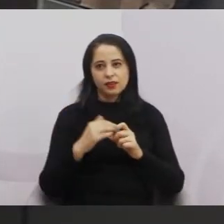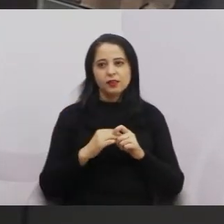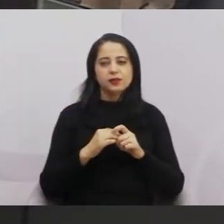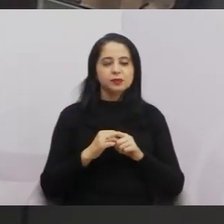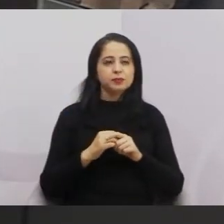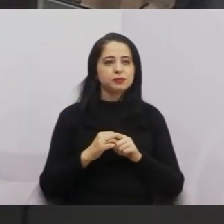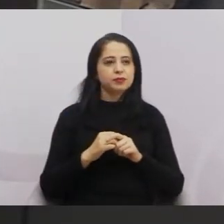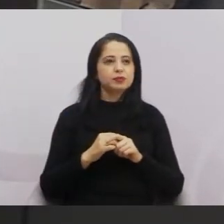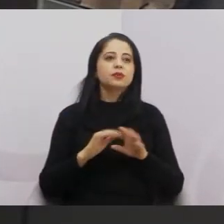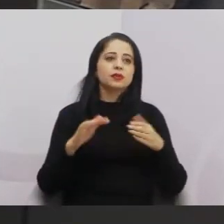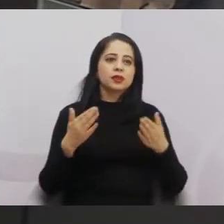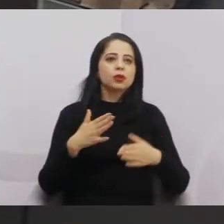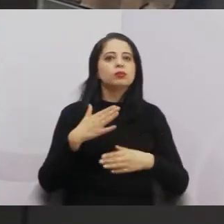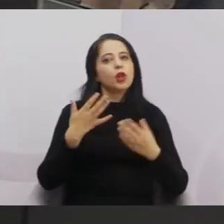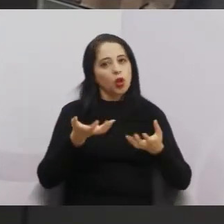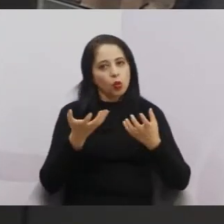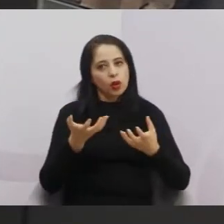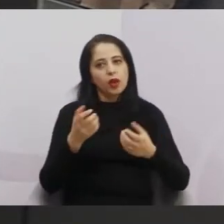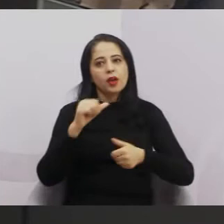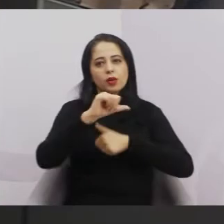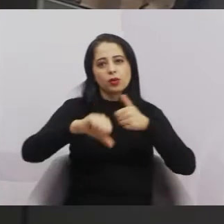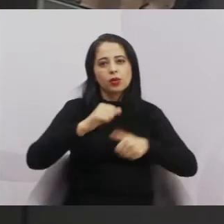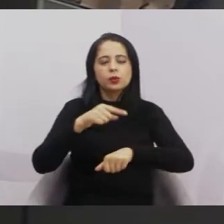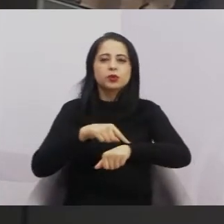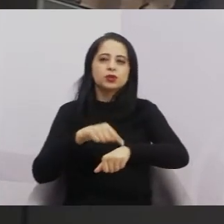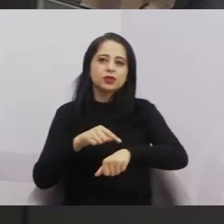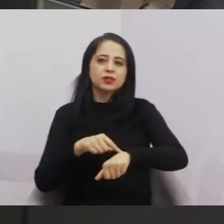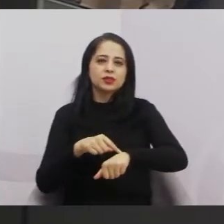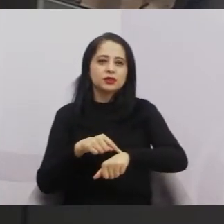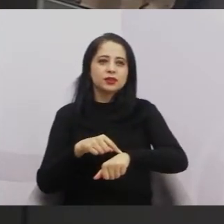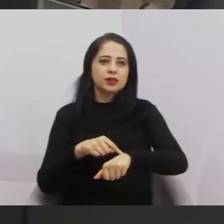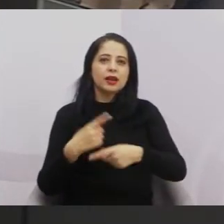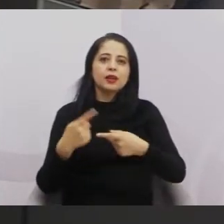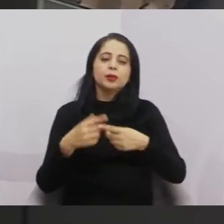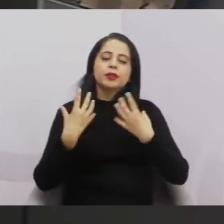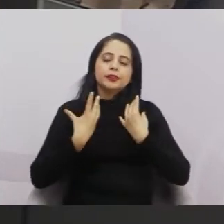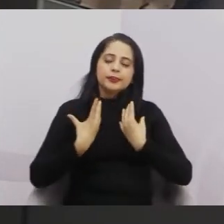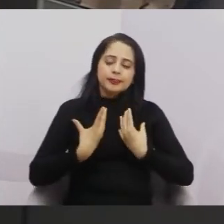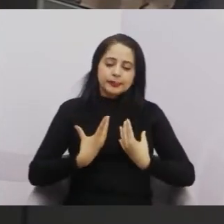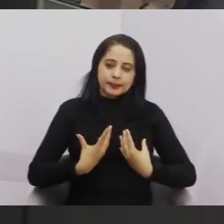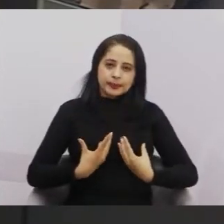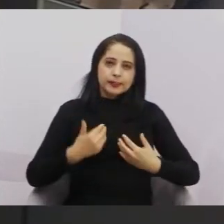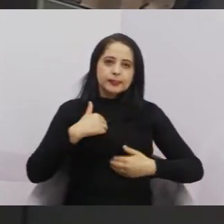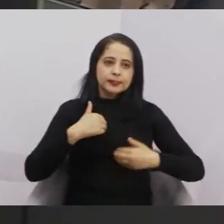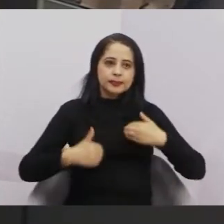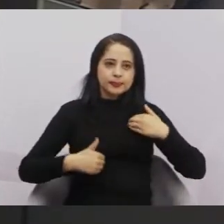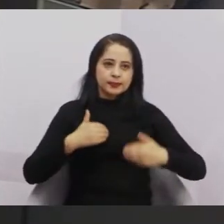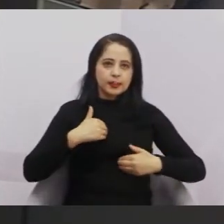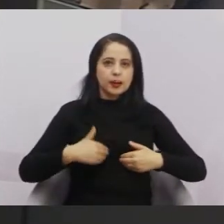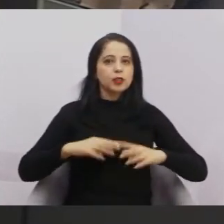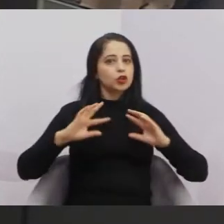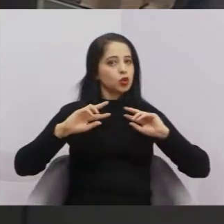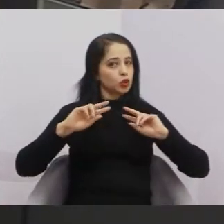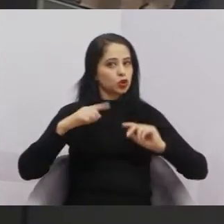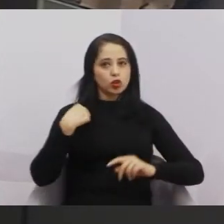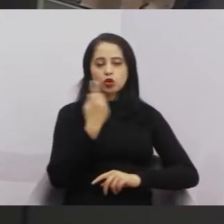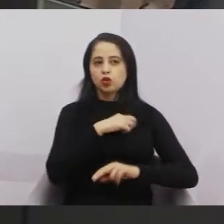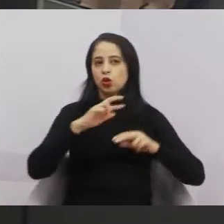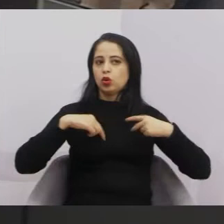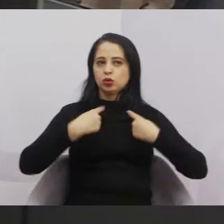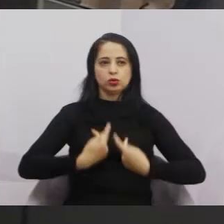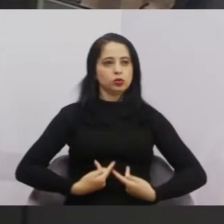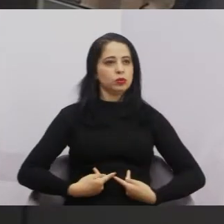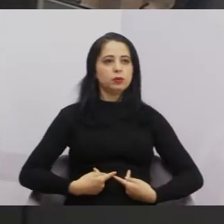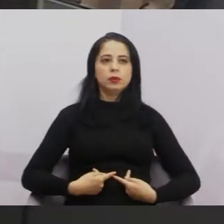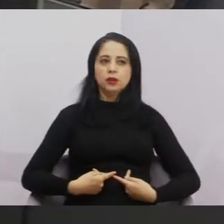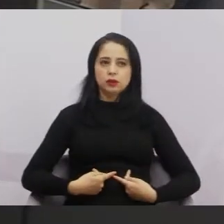gostaria da mudança de horário, justamente pelo cansaço físico. Porque aqui todo mundo é humano, a gente fica até 3 horas da manhã, tem que estar aqui de